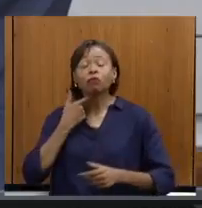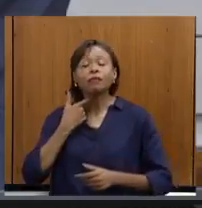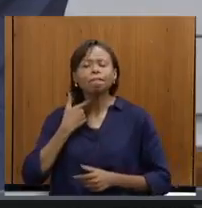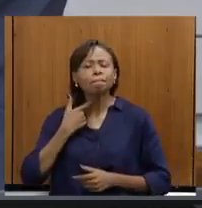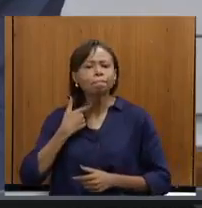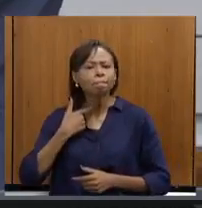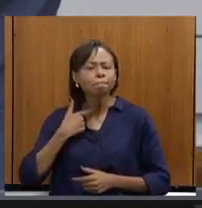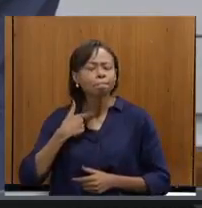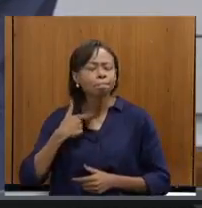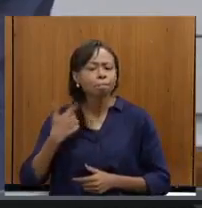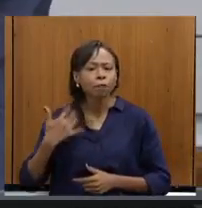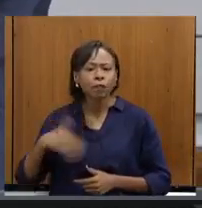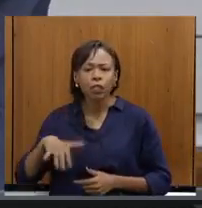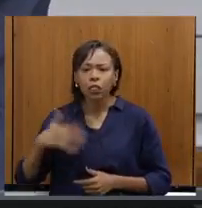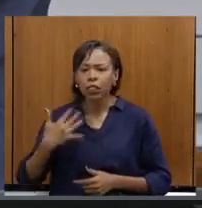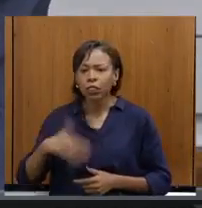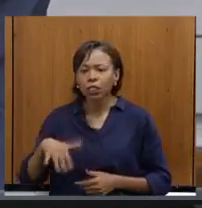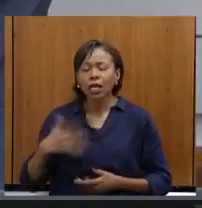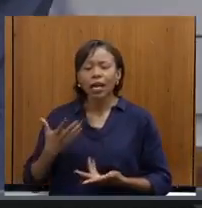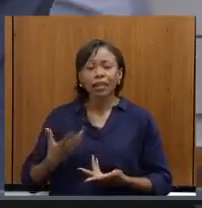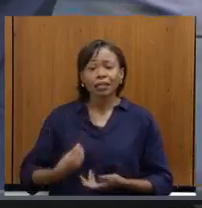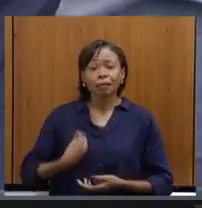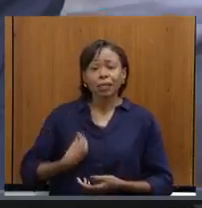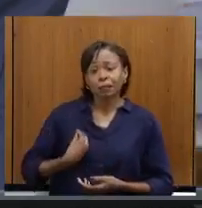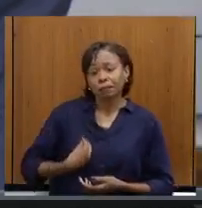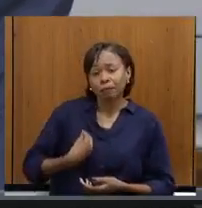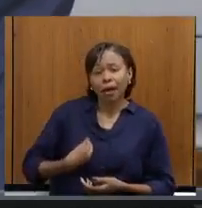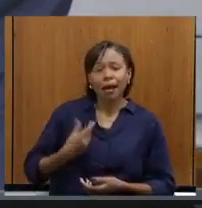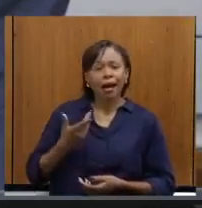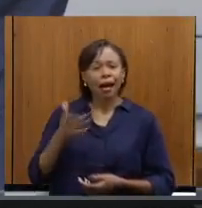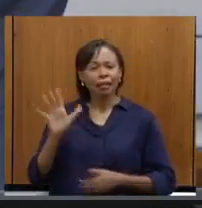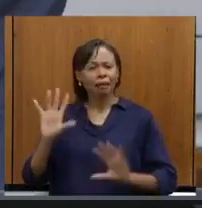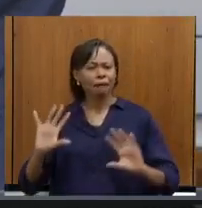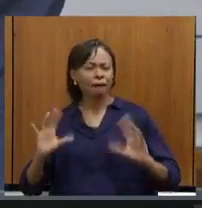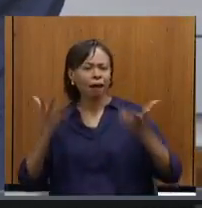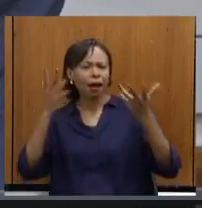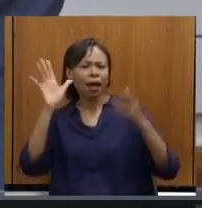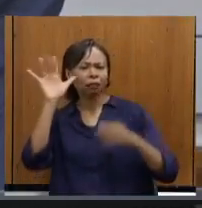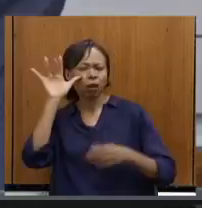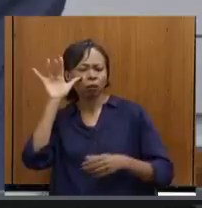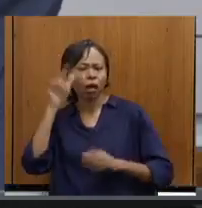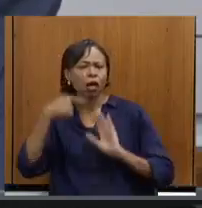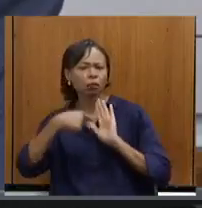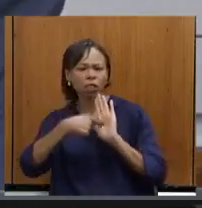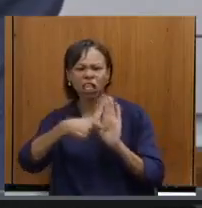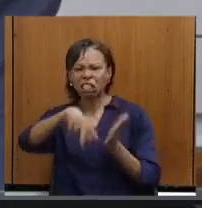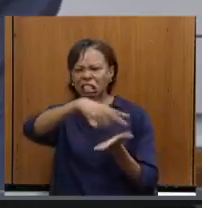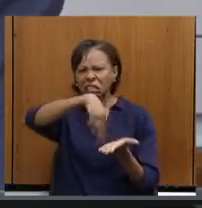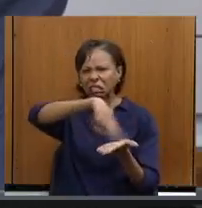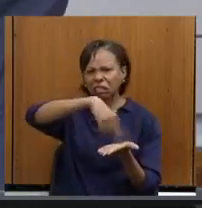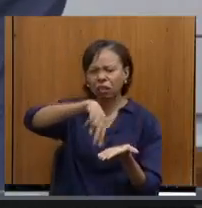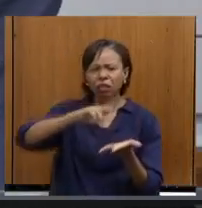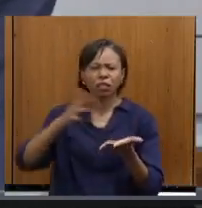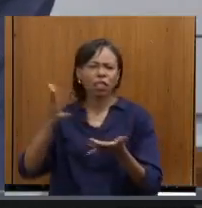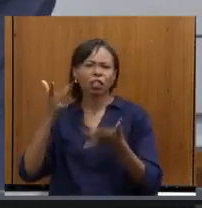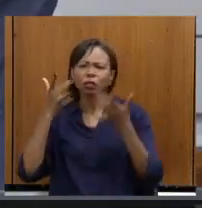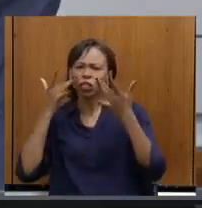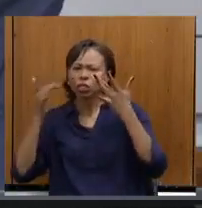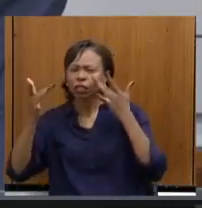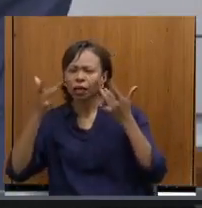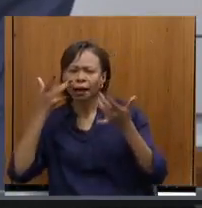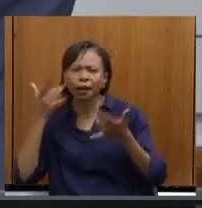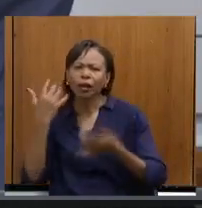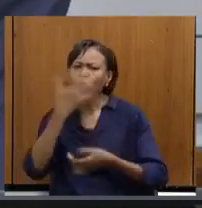poder ver essas apresentações, seja na área de dança, na área de teatro, de